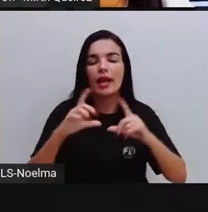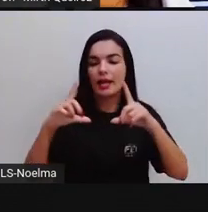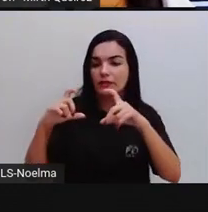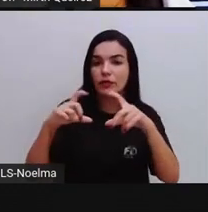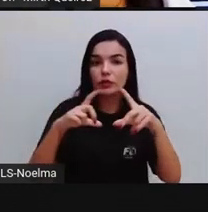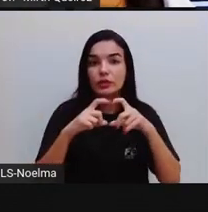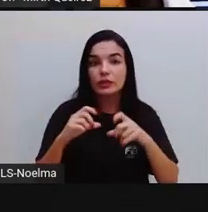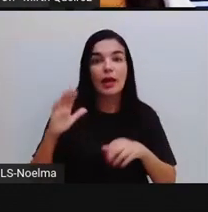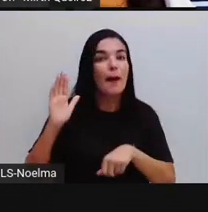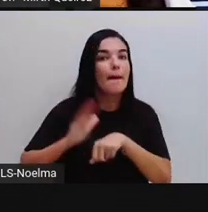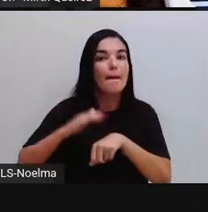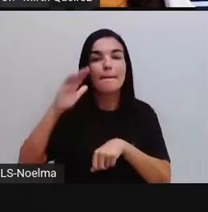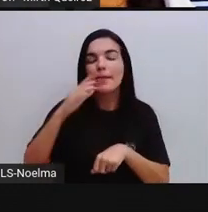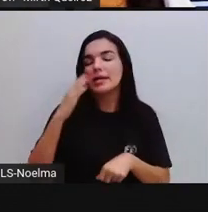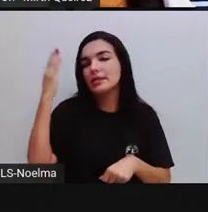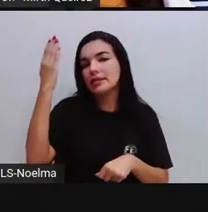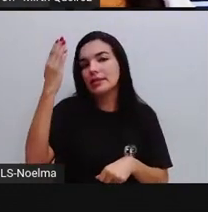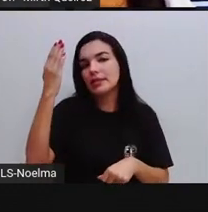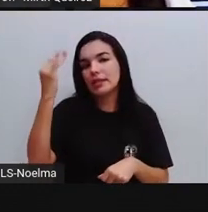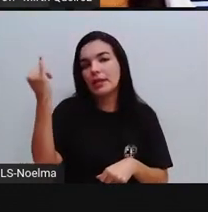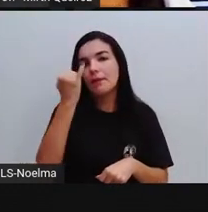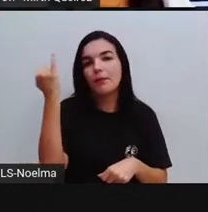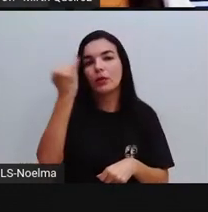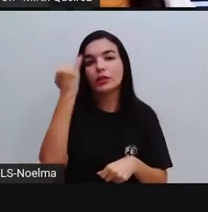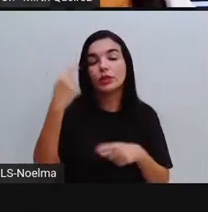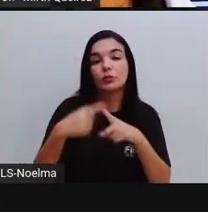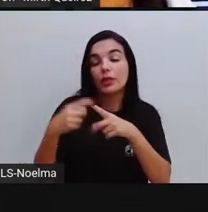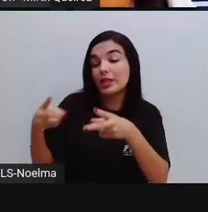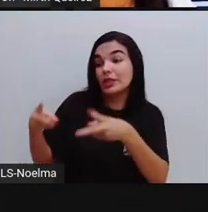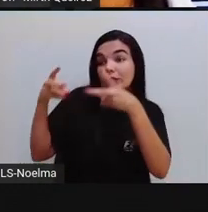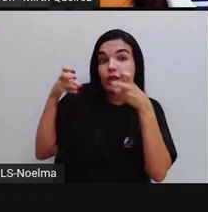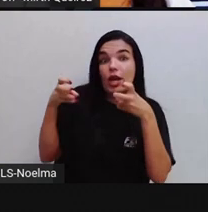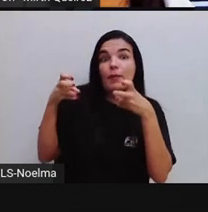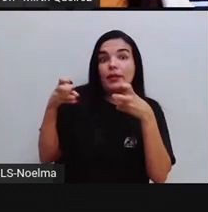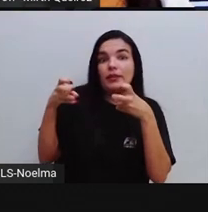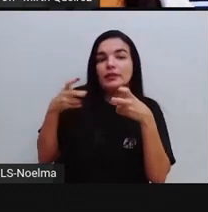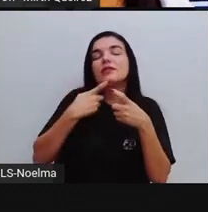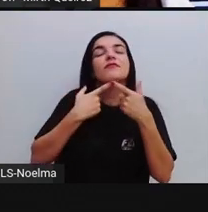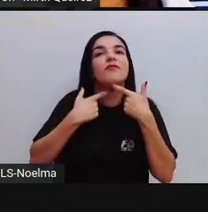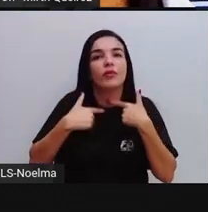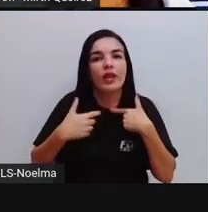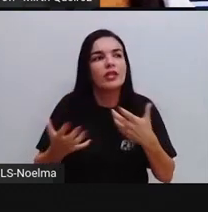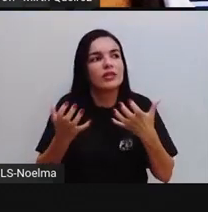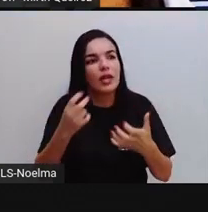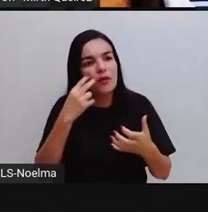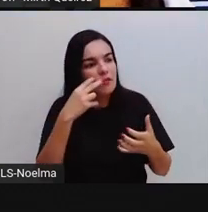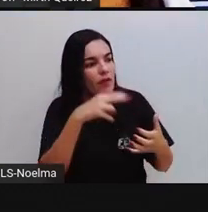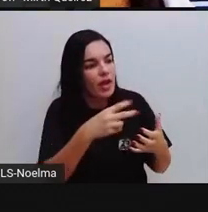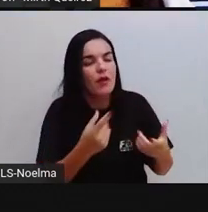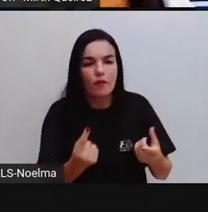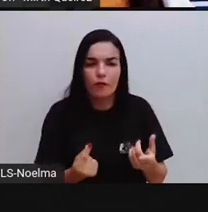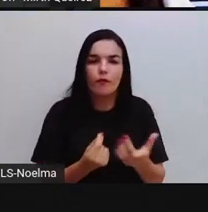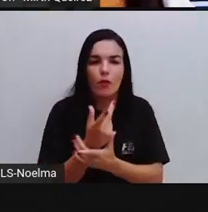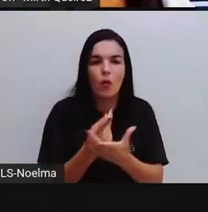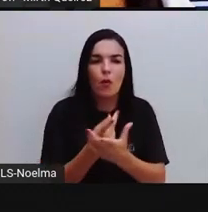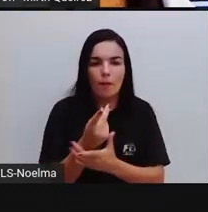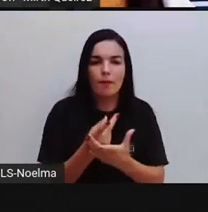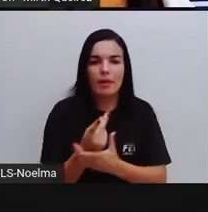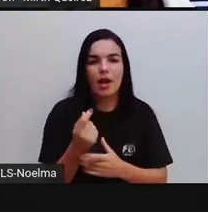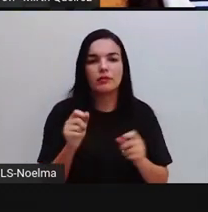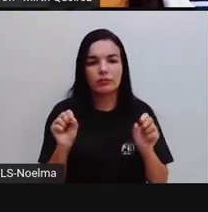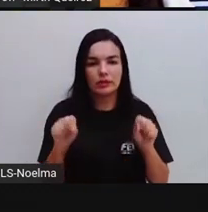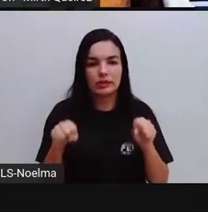cores são as primeiras coisas aí que chamam a atenção desse consumidor, né? A ver